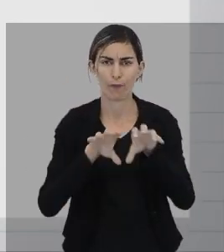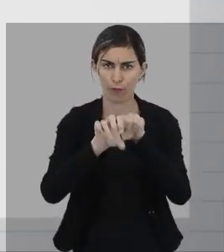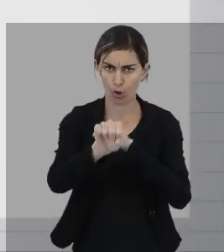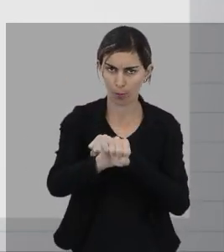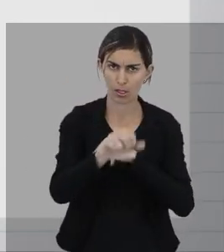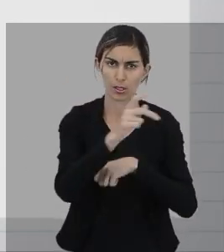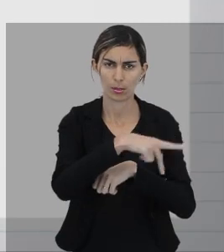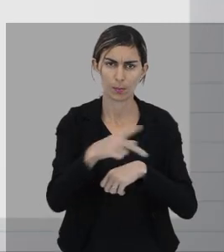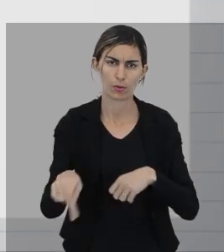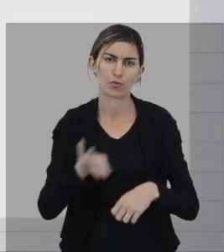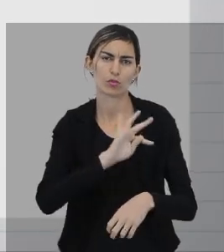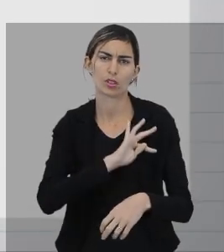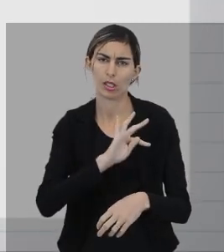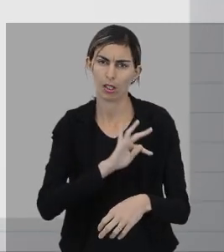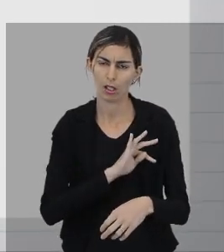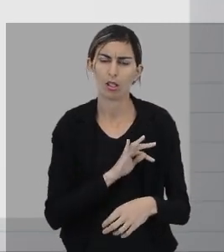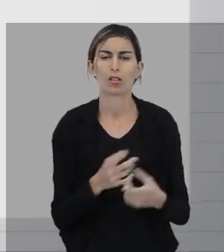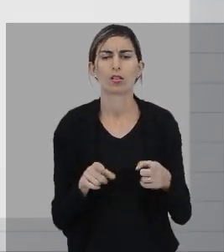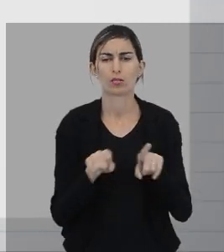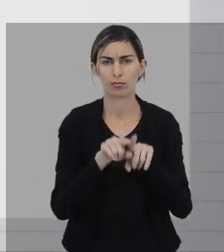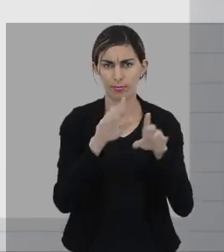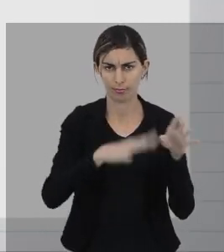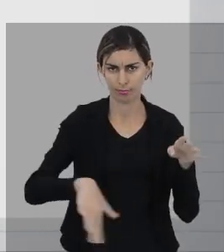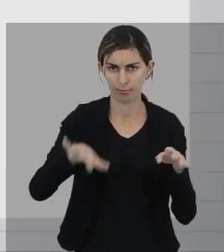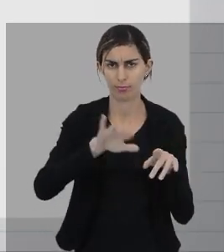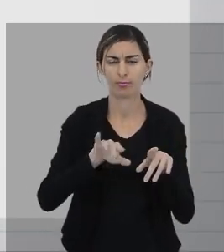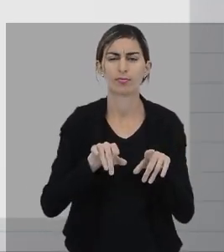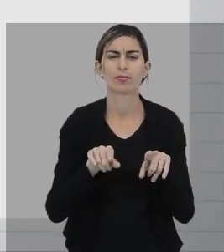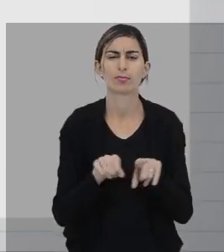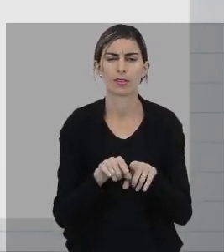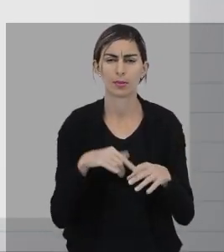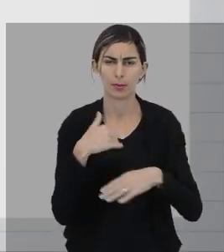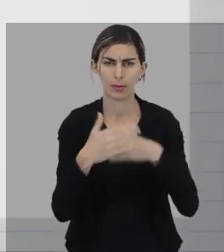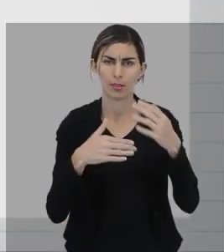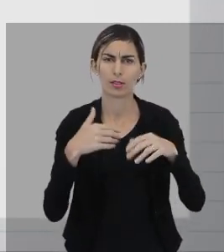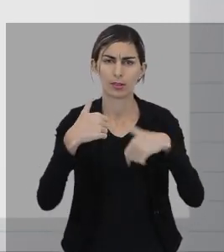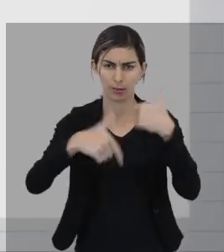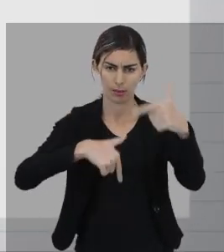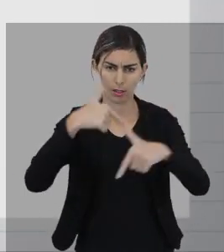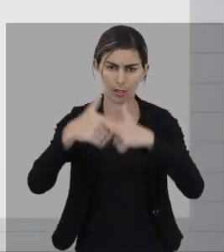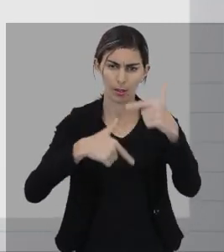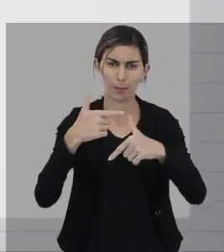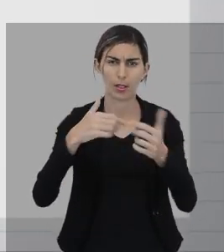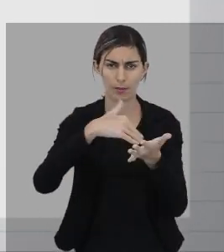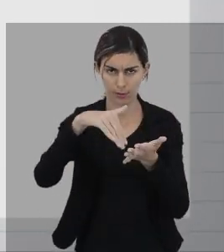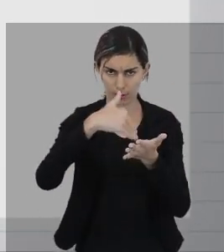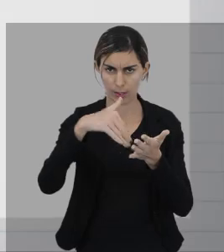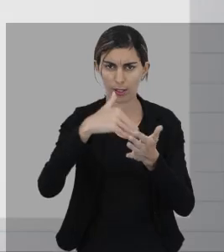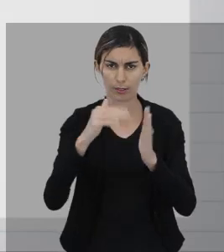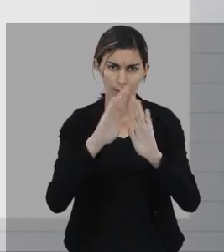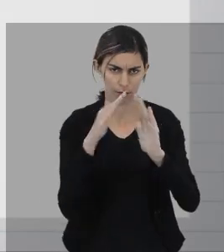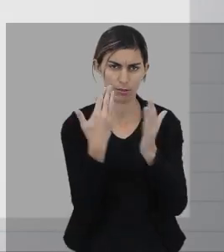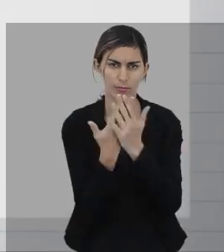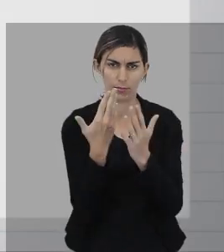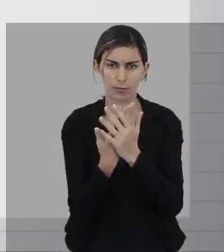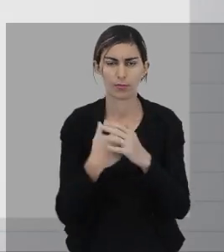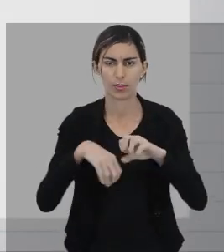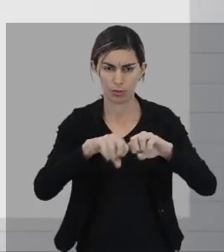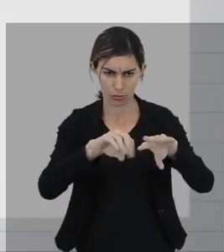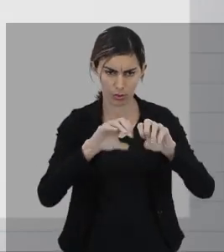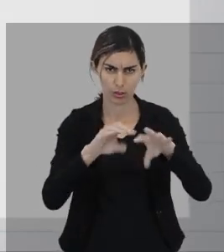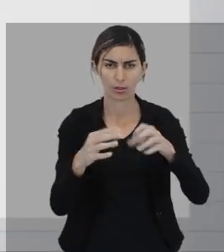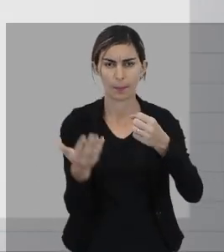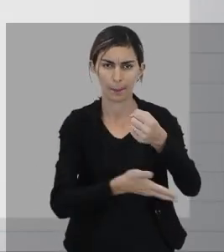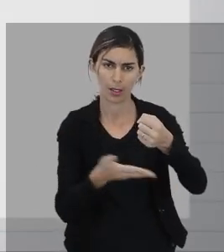formação do profissional técnico em Secretaria Escolar habilita o Egresso a atuar em Secretarias Escolares de